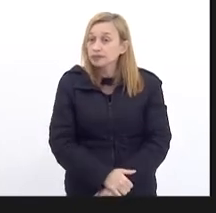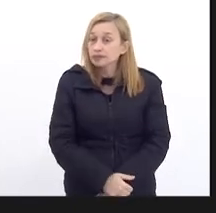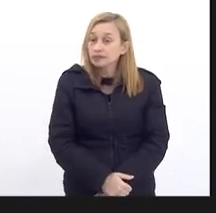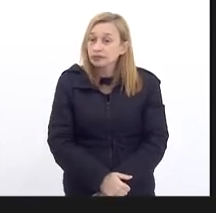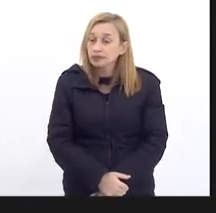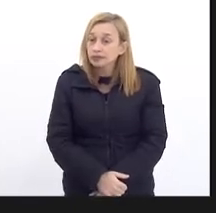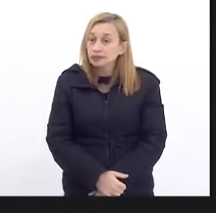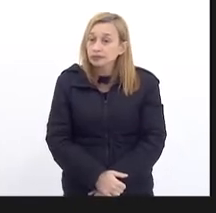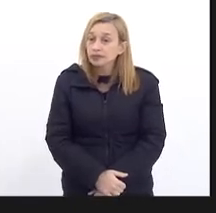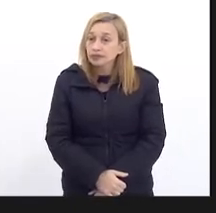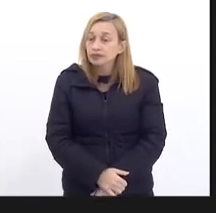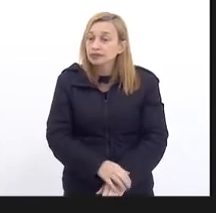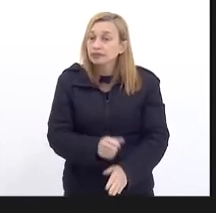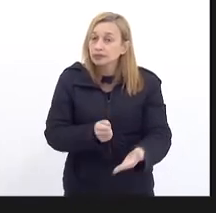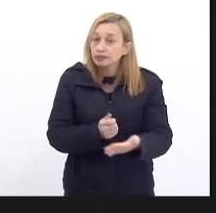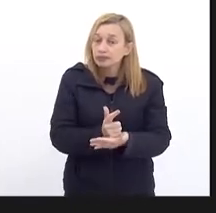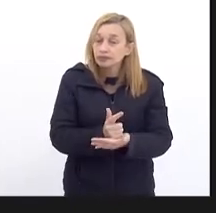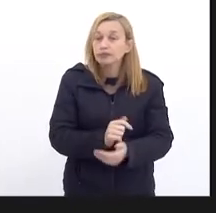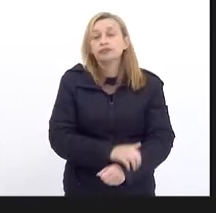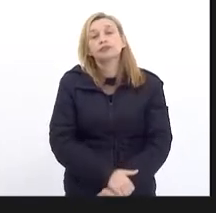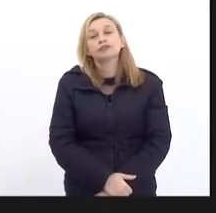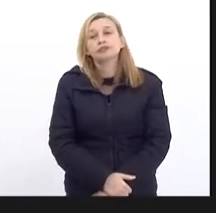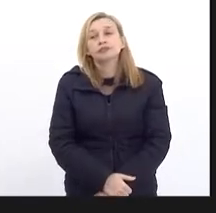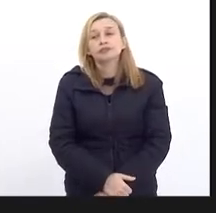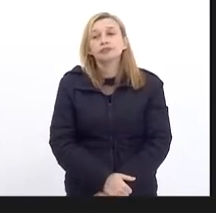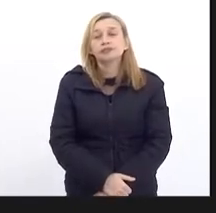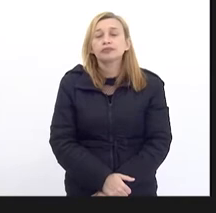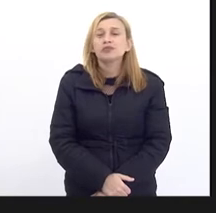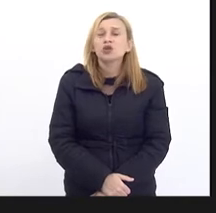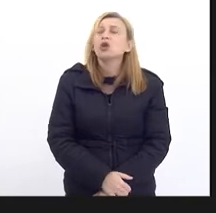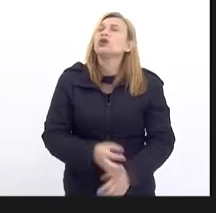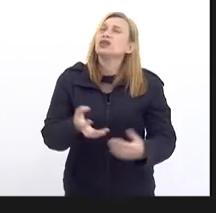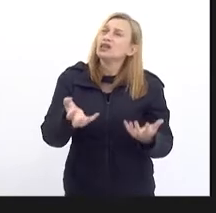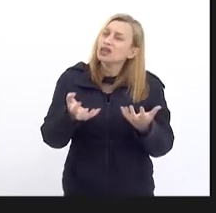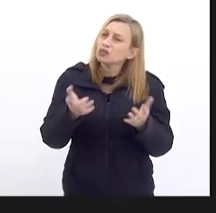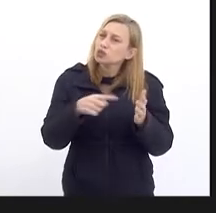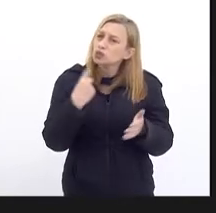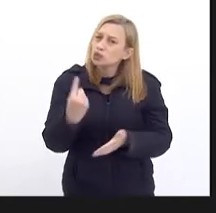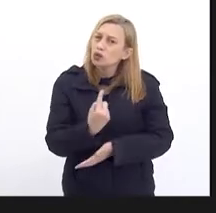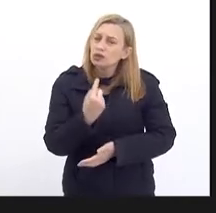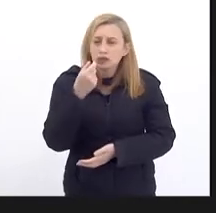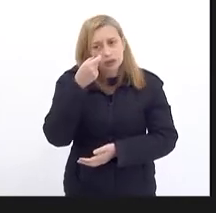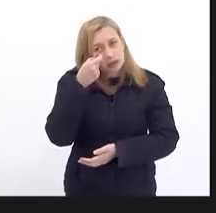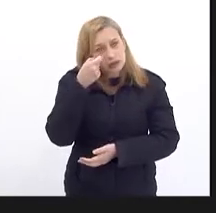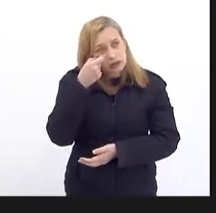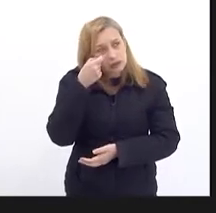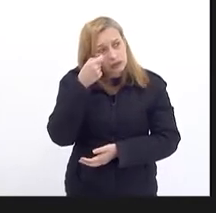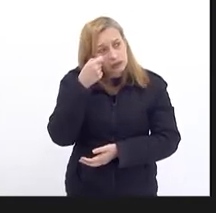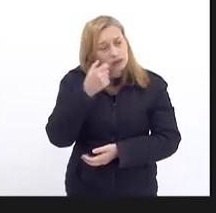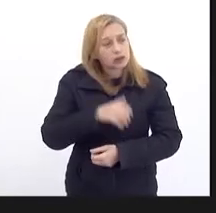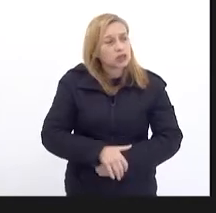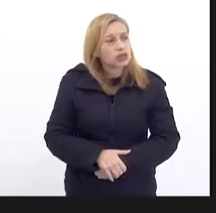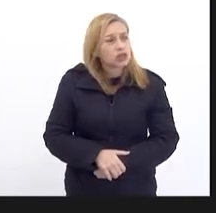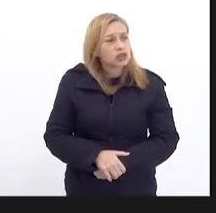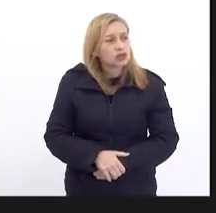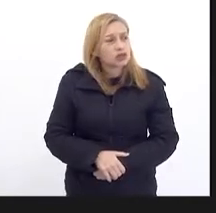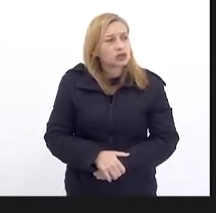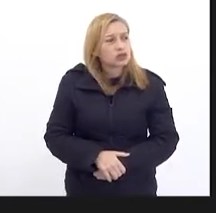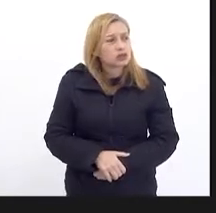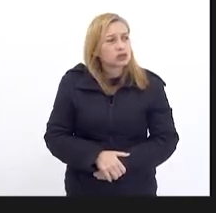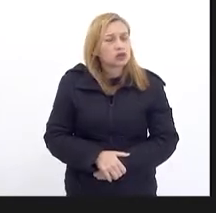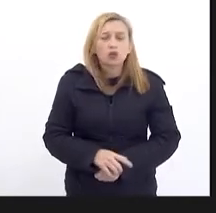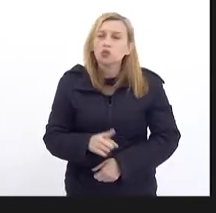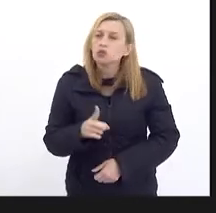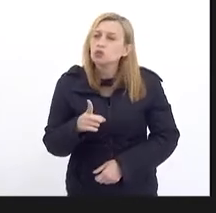Adesão O que nós Queremos Todos nós Temos Estamos